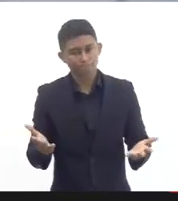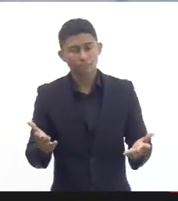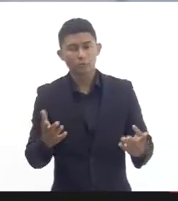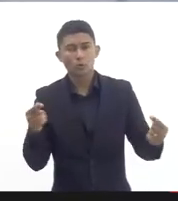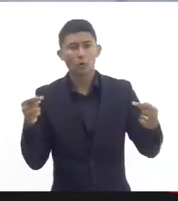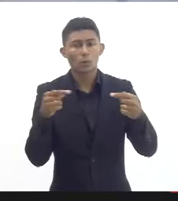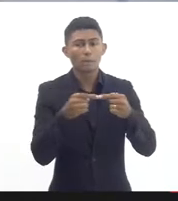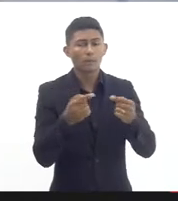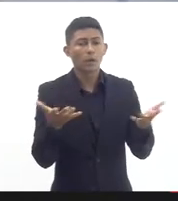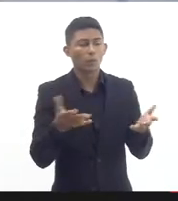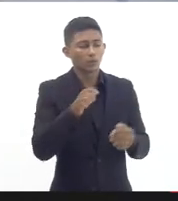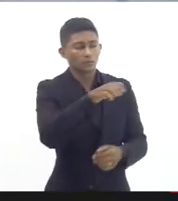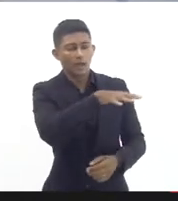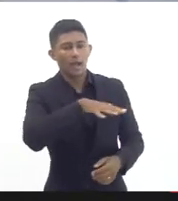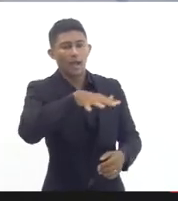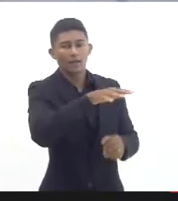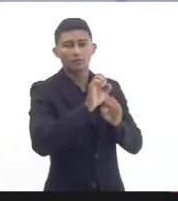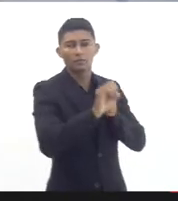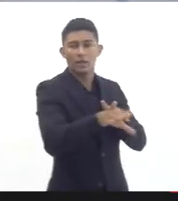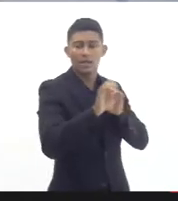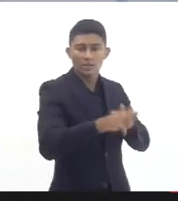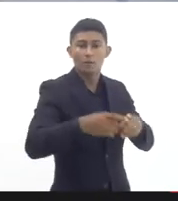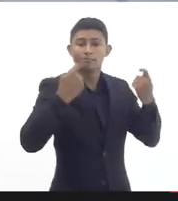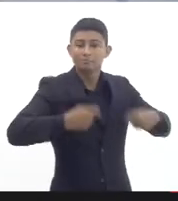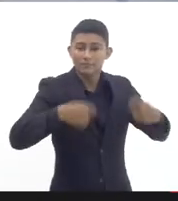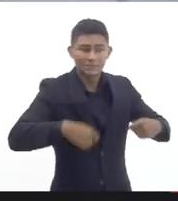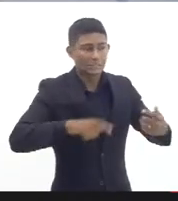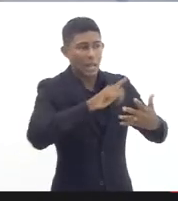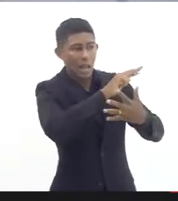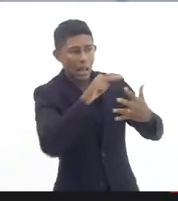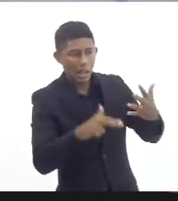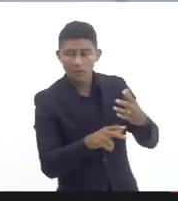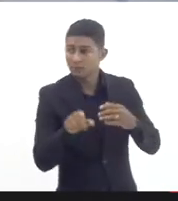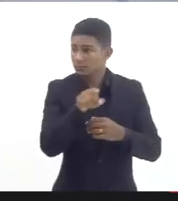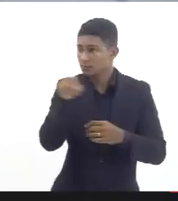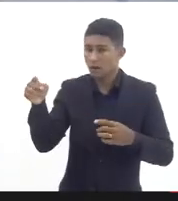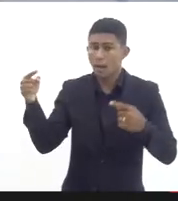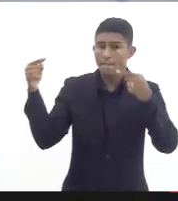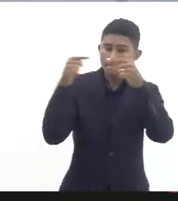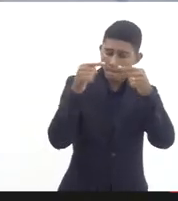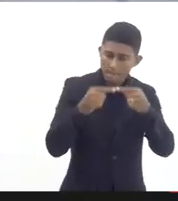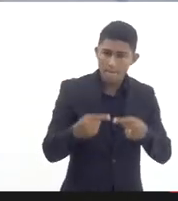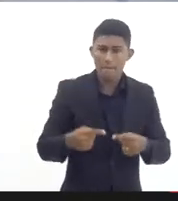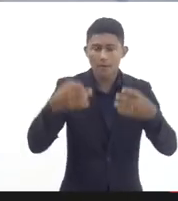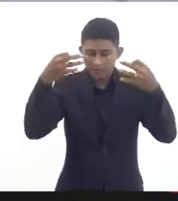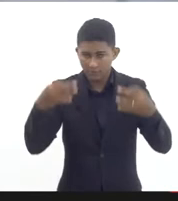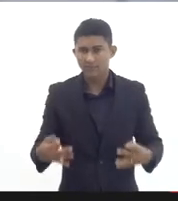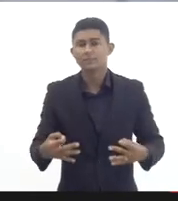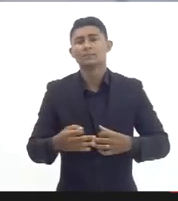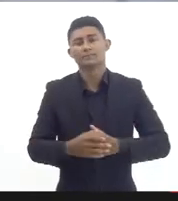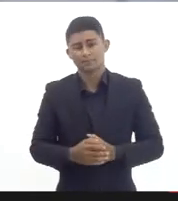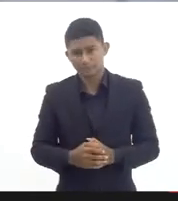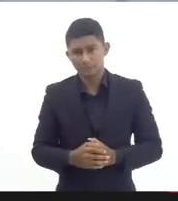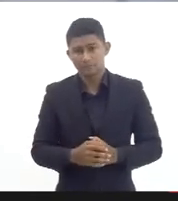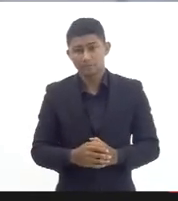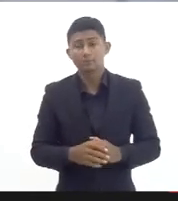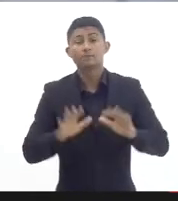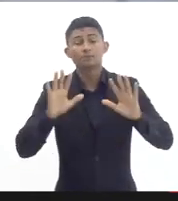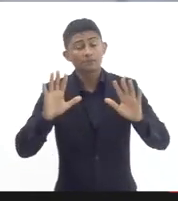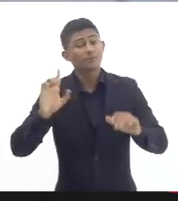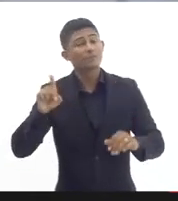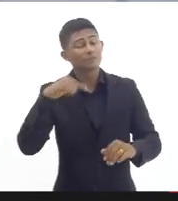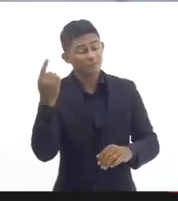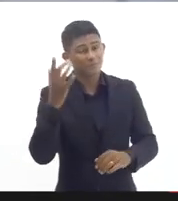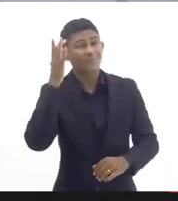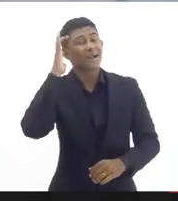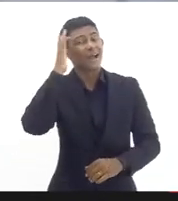tanto em termos de localização da carência e do candidato aprovado quanto em relação aos disciplinas mas a gente acredita que